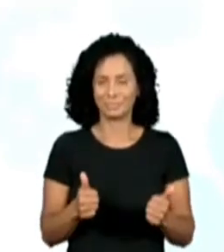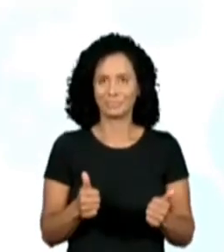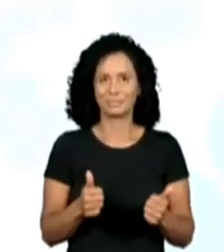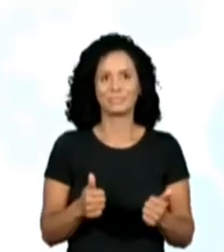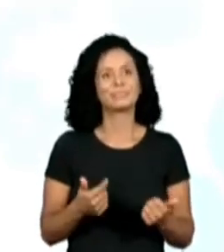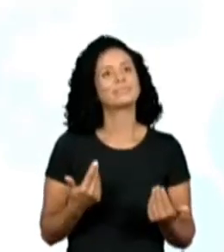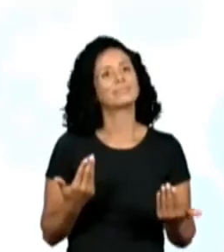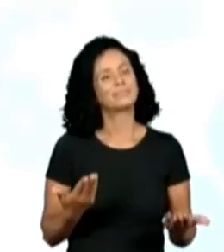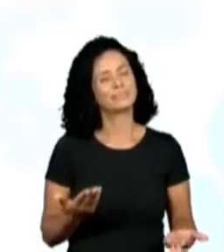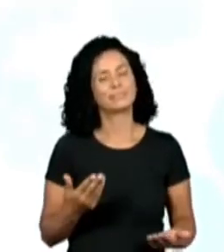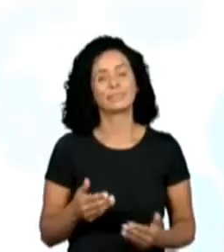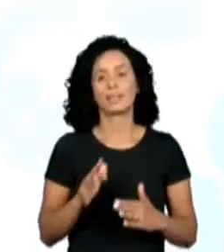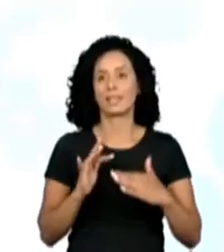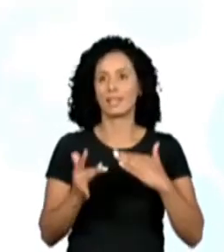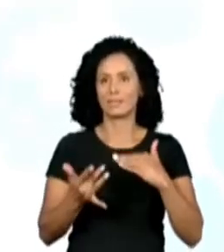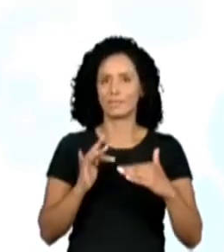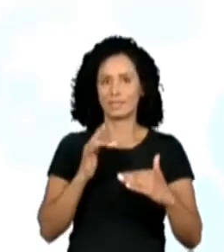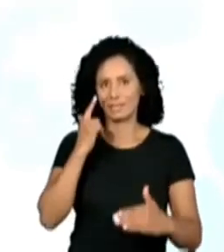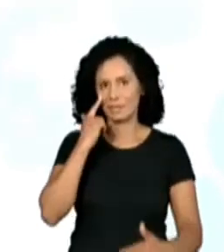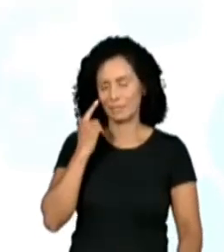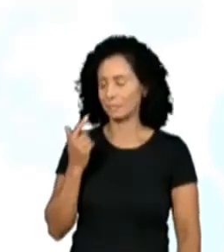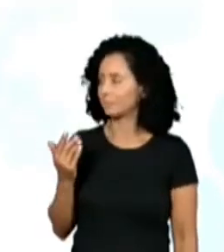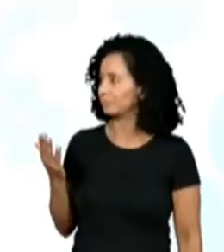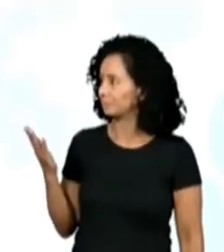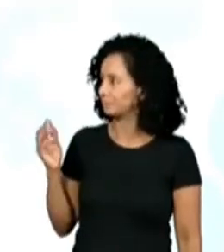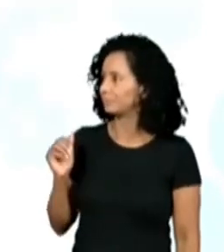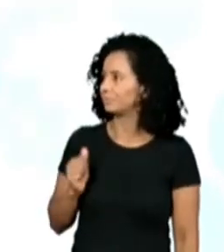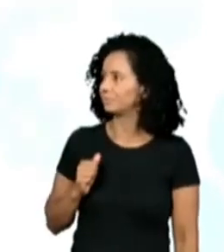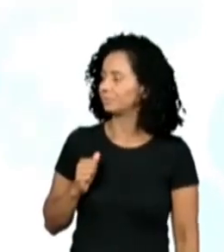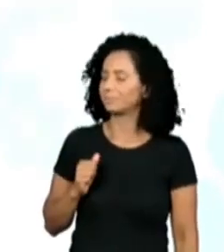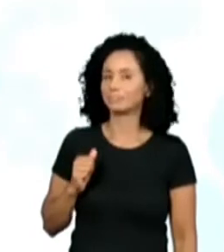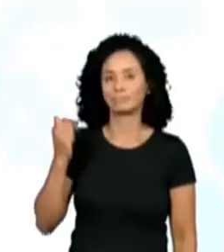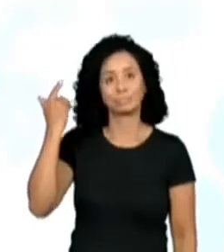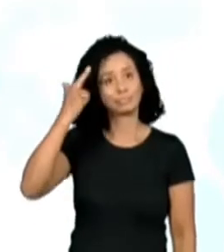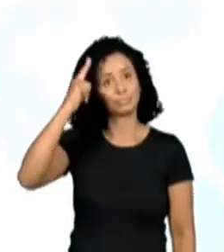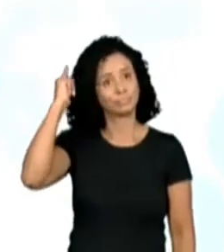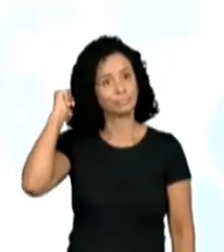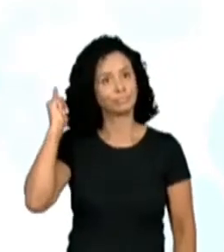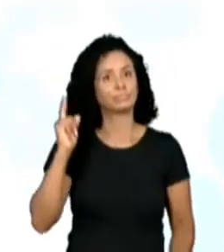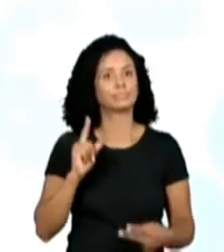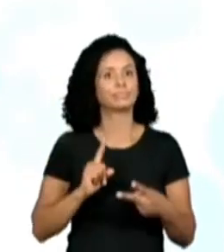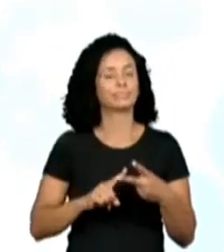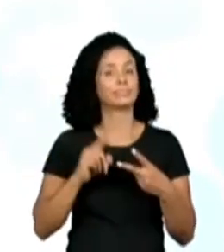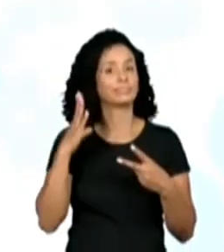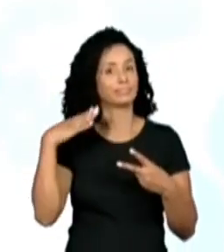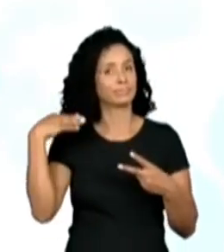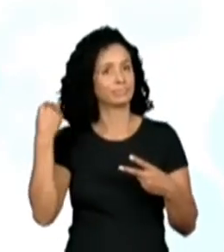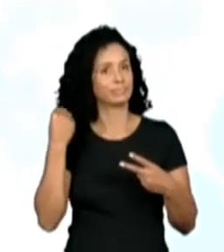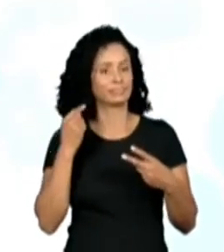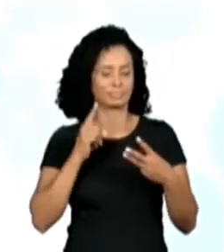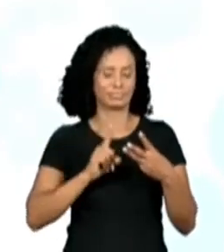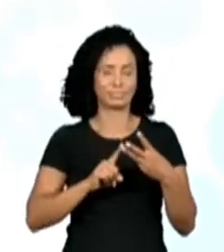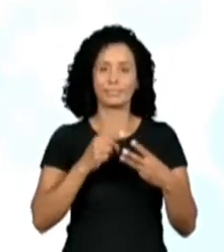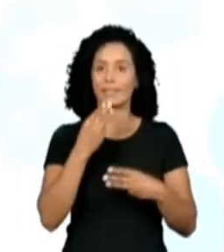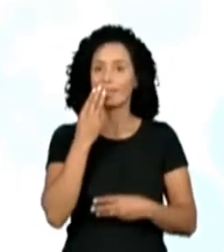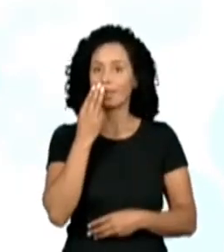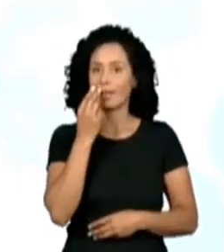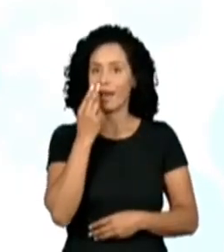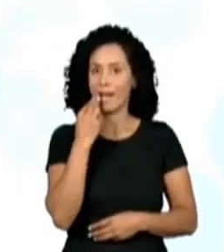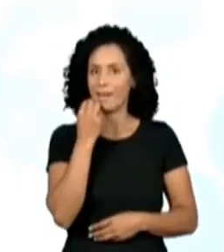social network here para vocês. Então, inglês franco.jr, prof. Evandra CMSP, prof.